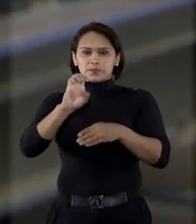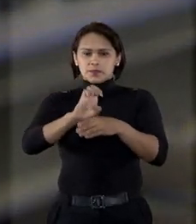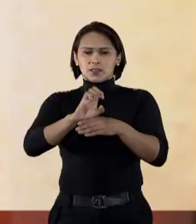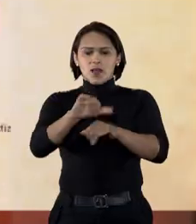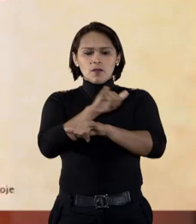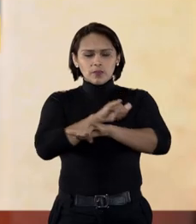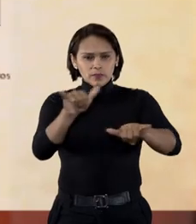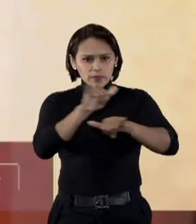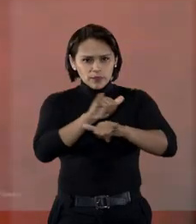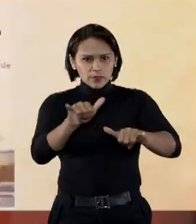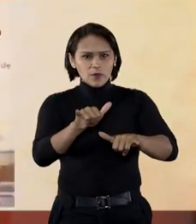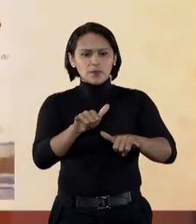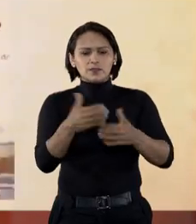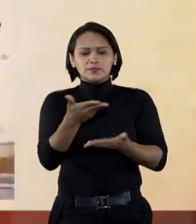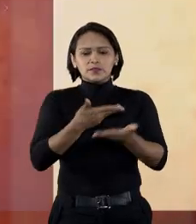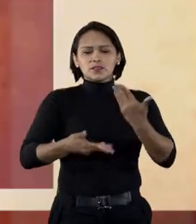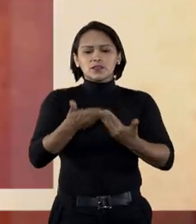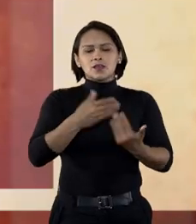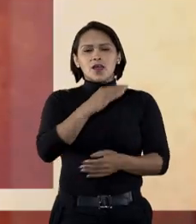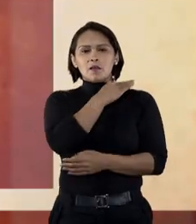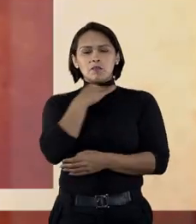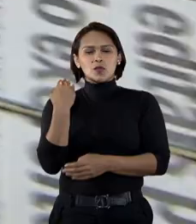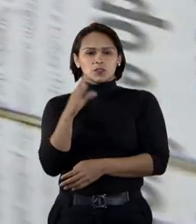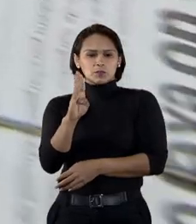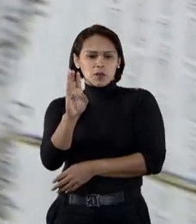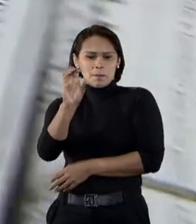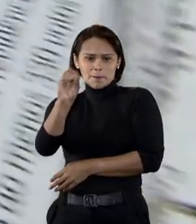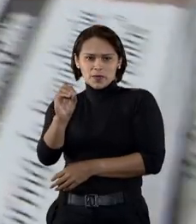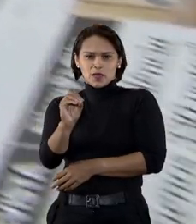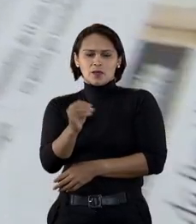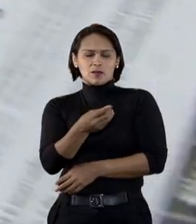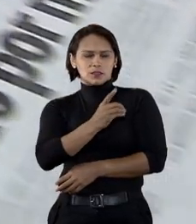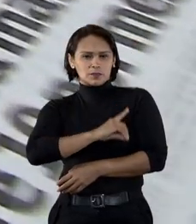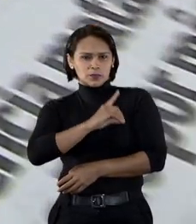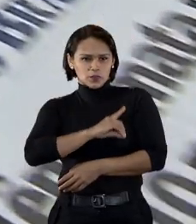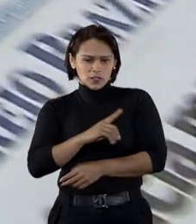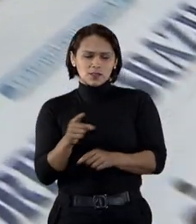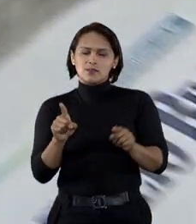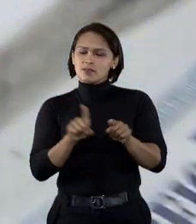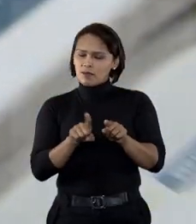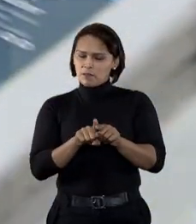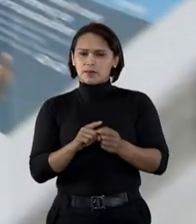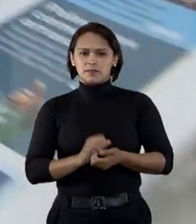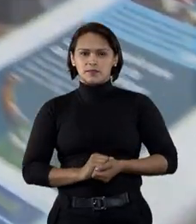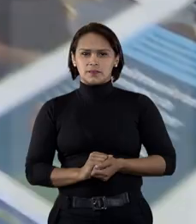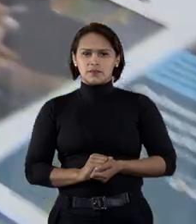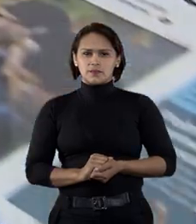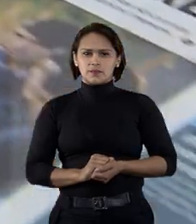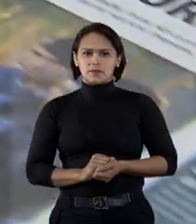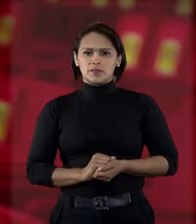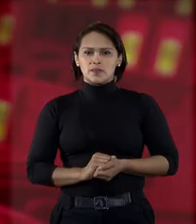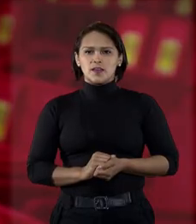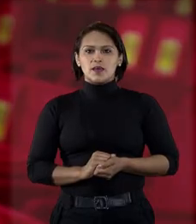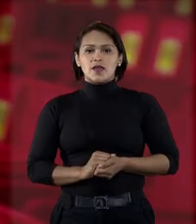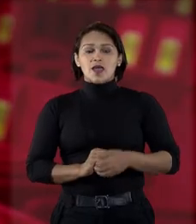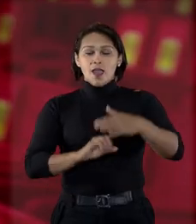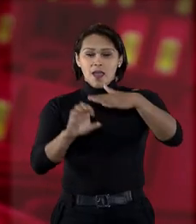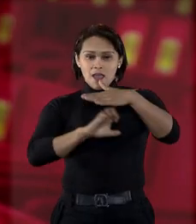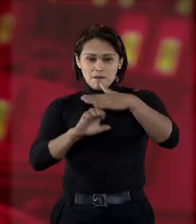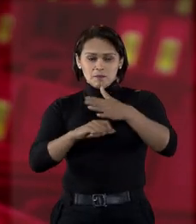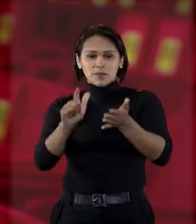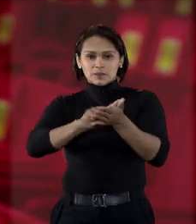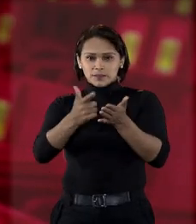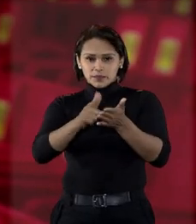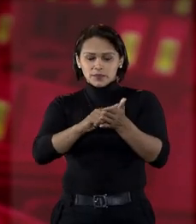estadual forneça informações relacionadas a mortes registradas pela polícia em boletins de ocorrência. A empresa